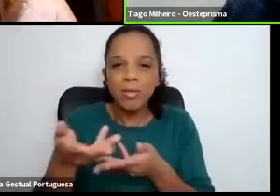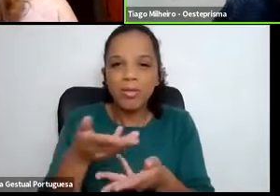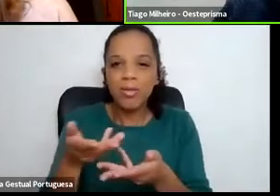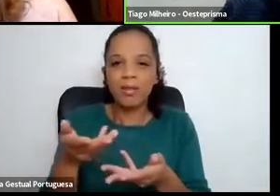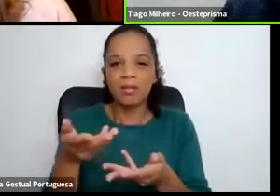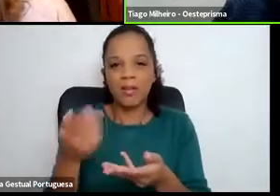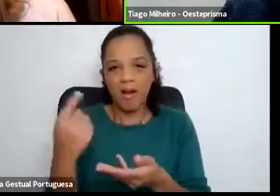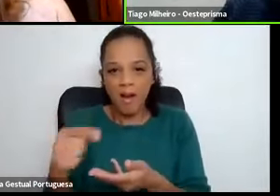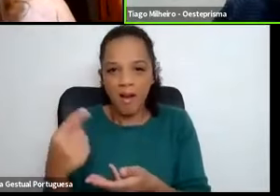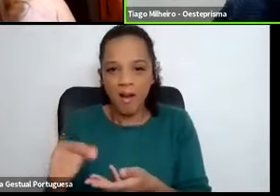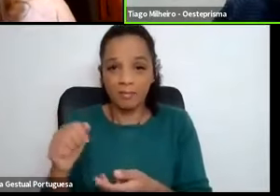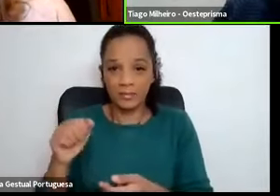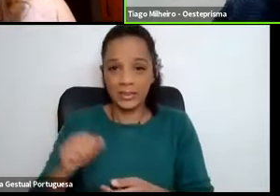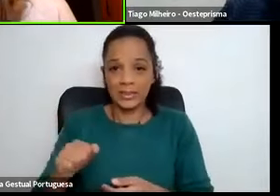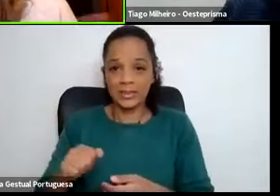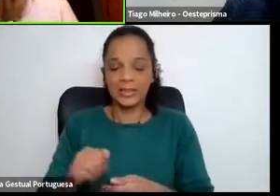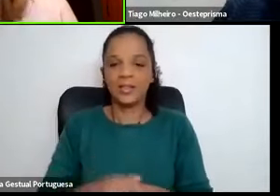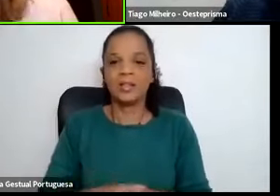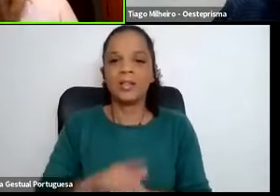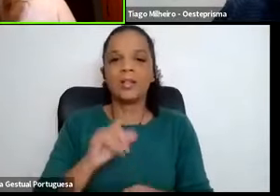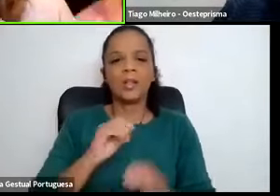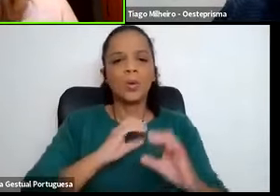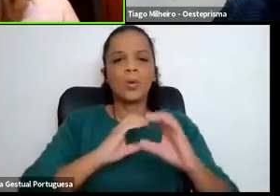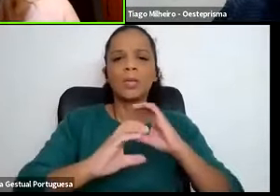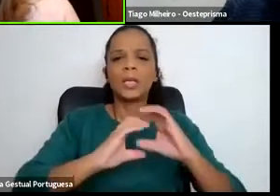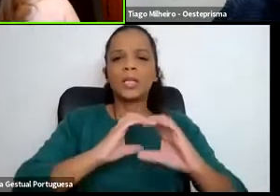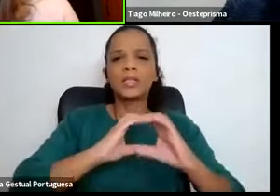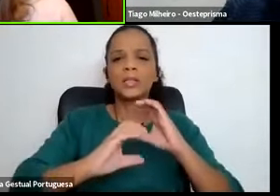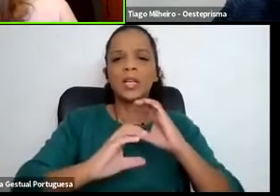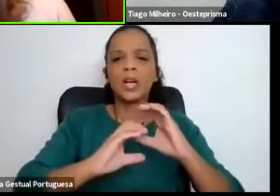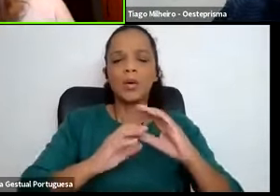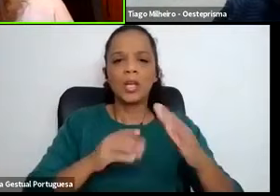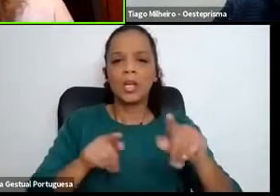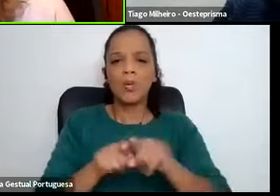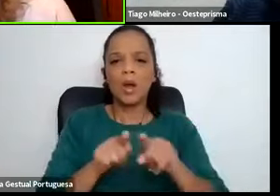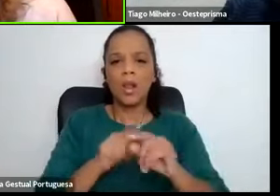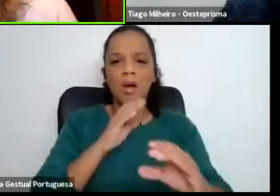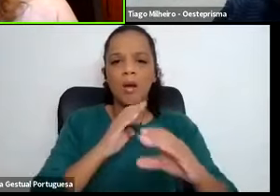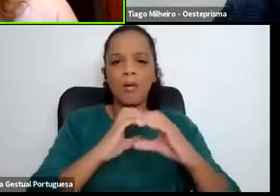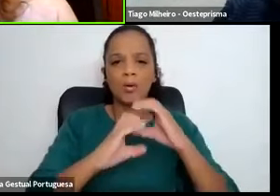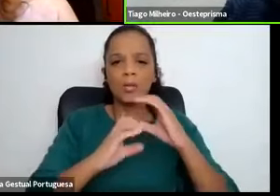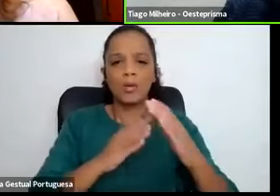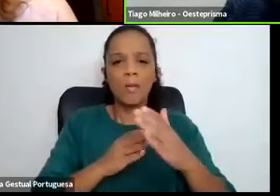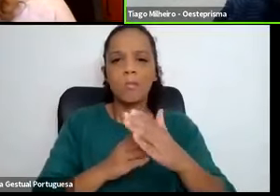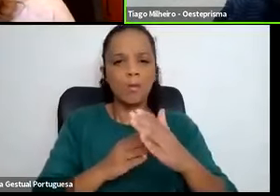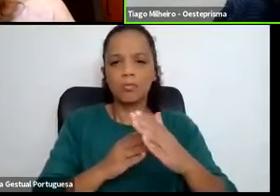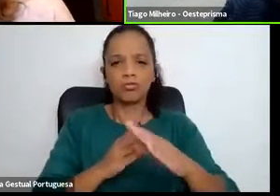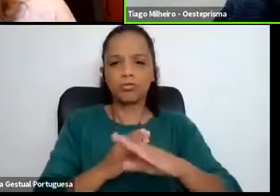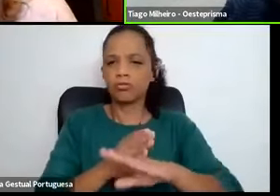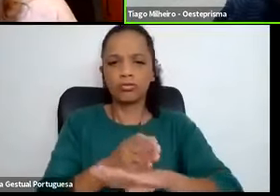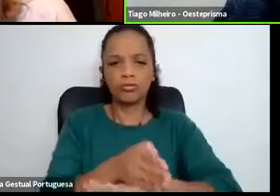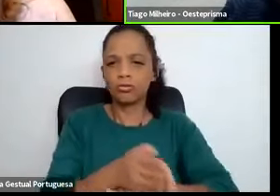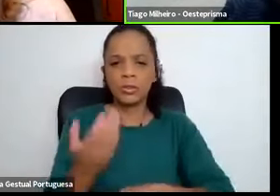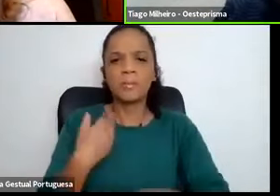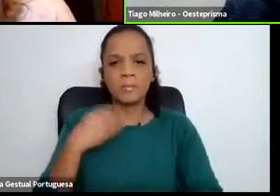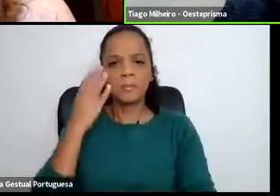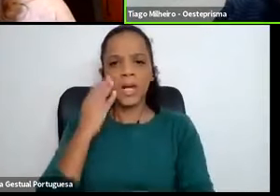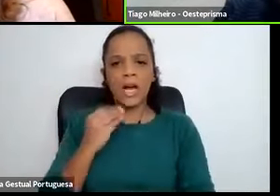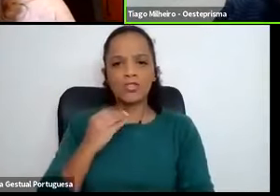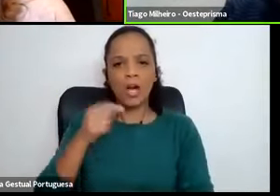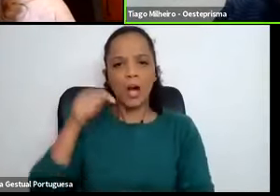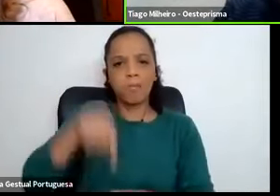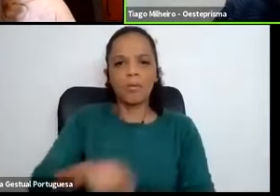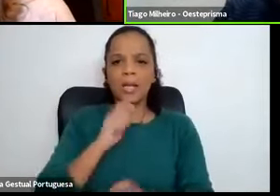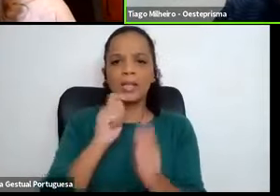a comunicação, a parada da comunicação foi ultrapassada. Sim, eu julgo que até logo na própria